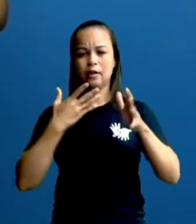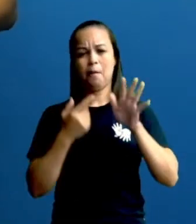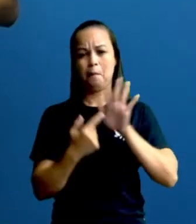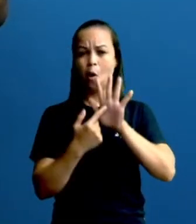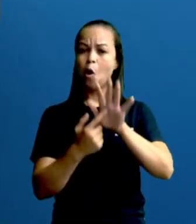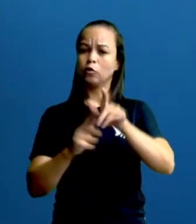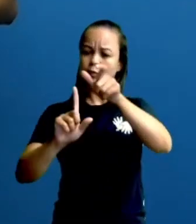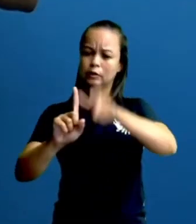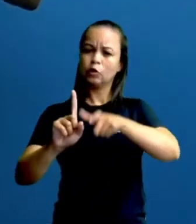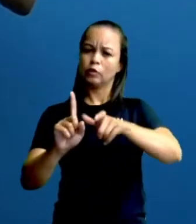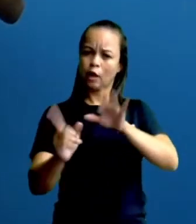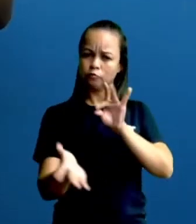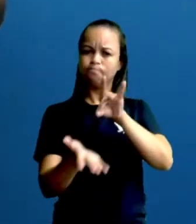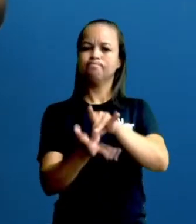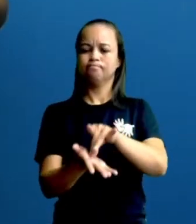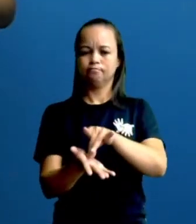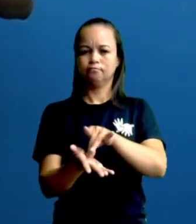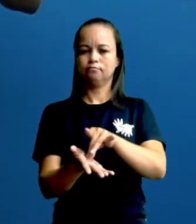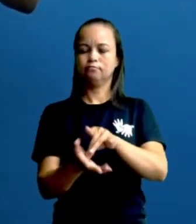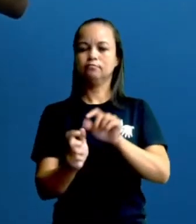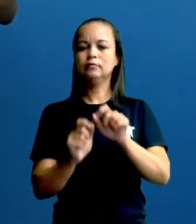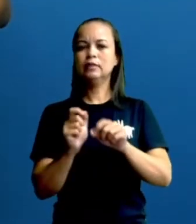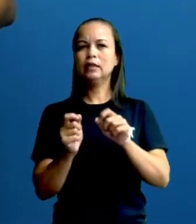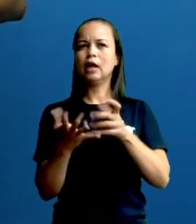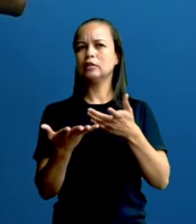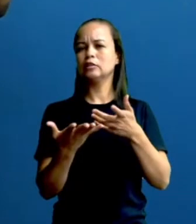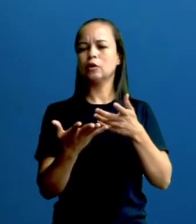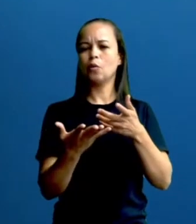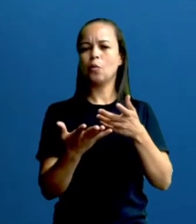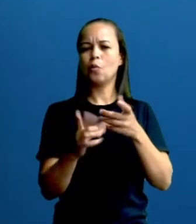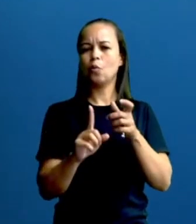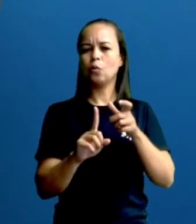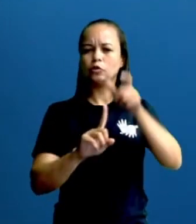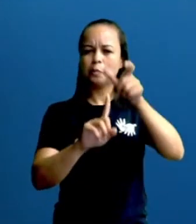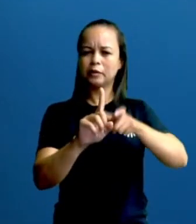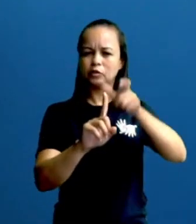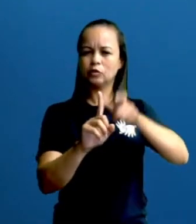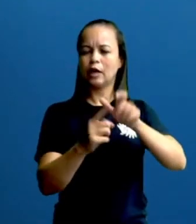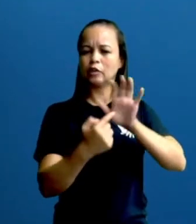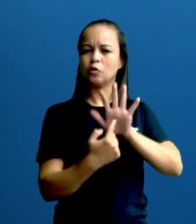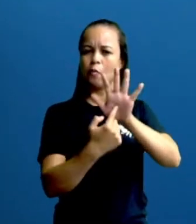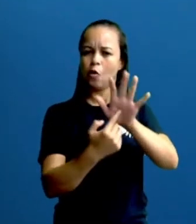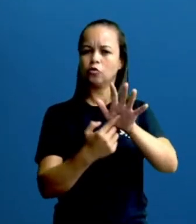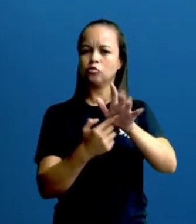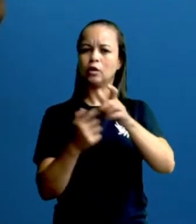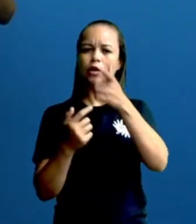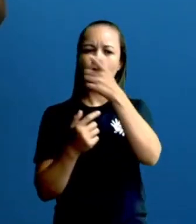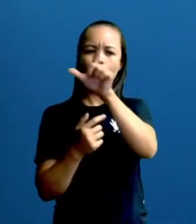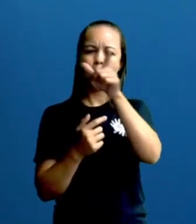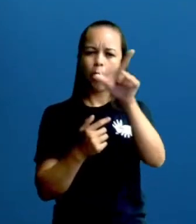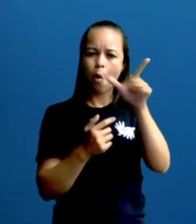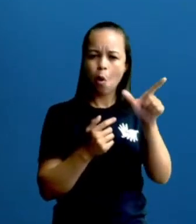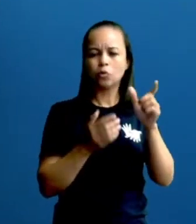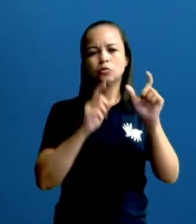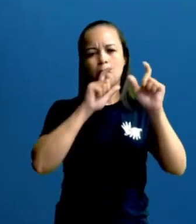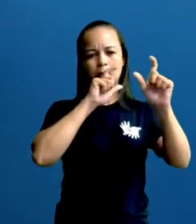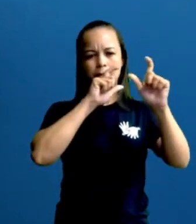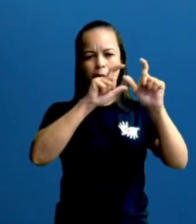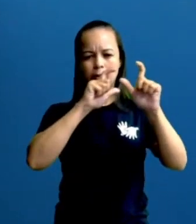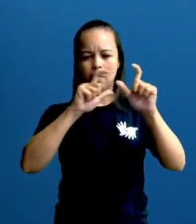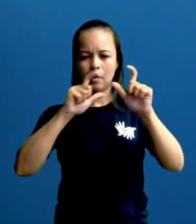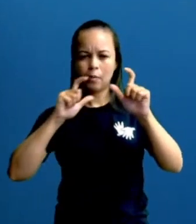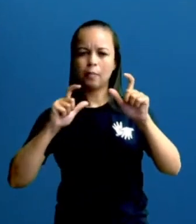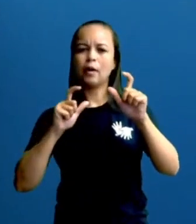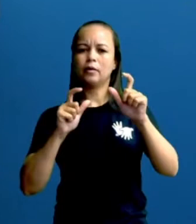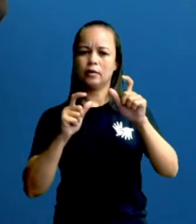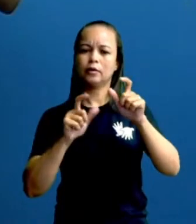fixos. Ou seja, aqueles personagens, eles aparecerão nos próximos quadrinhos. São chamados de personagens